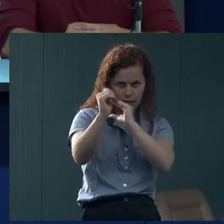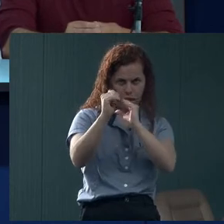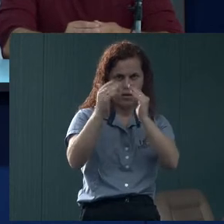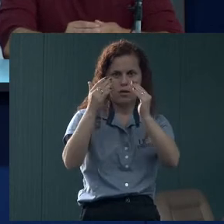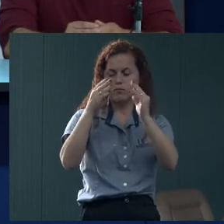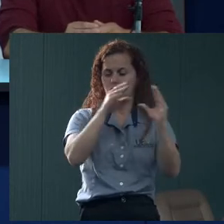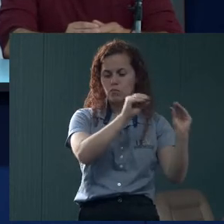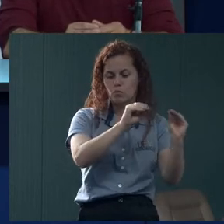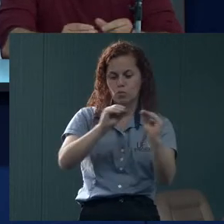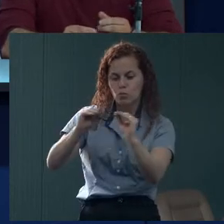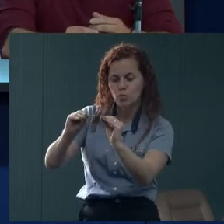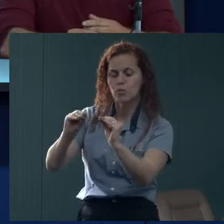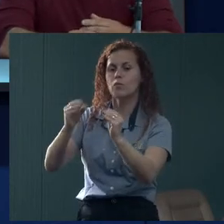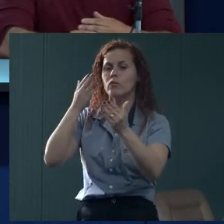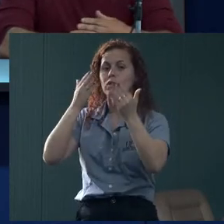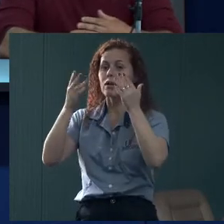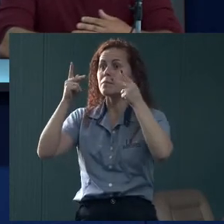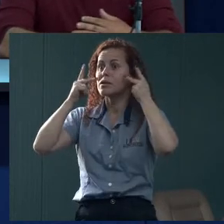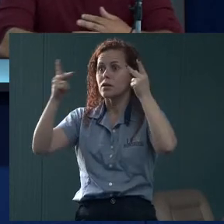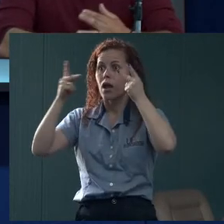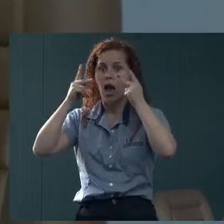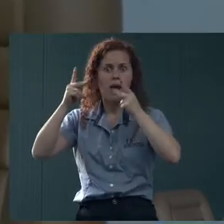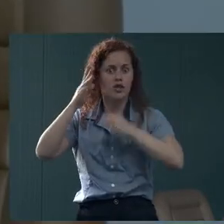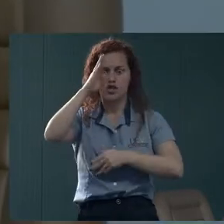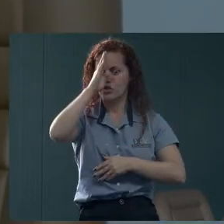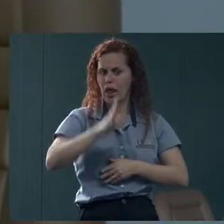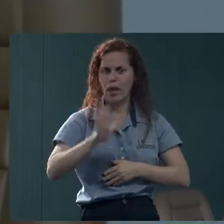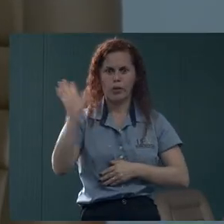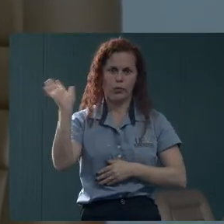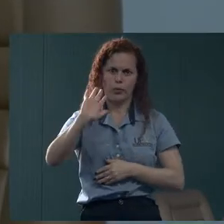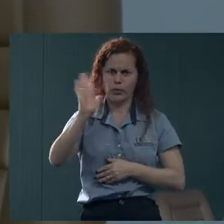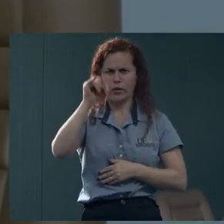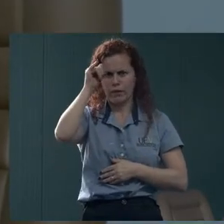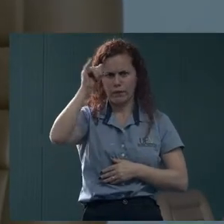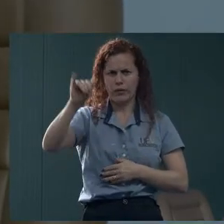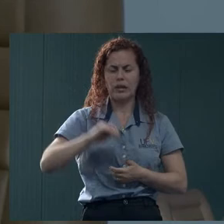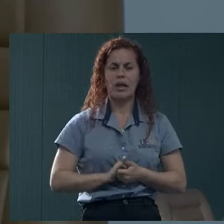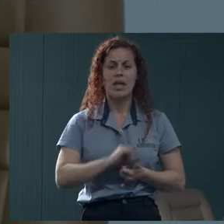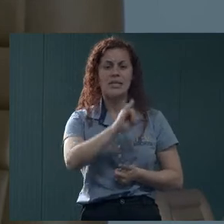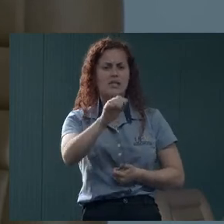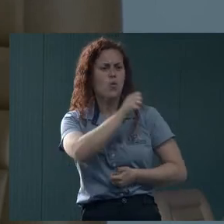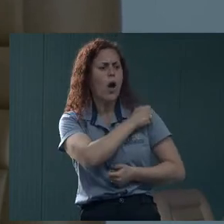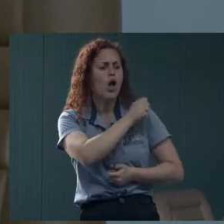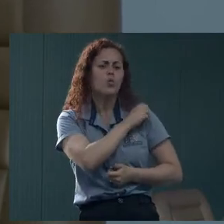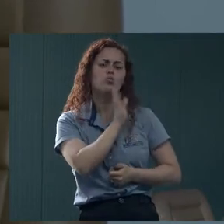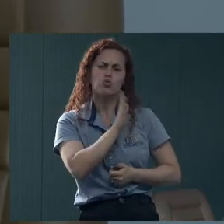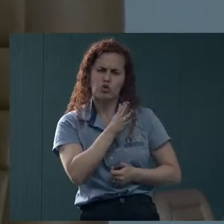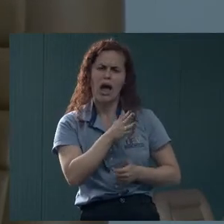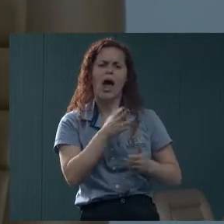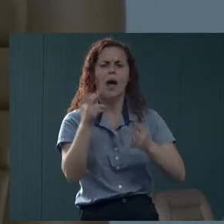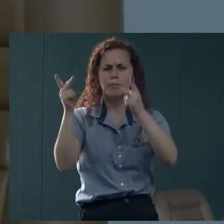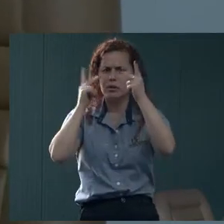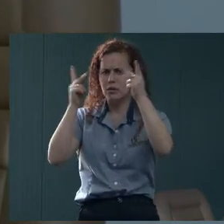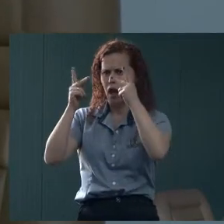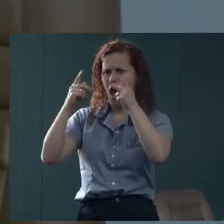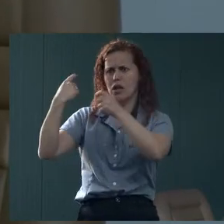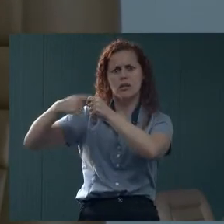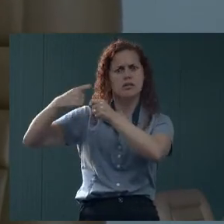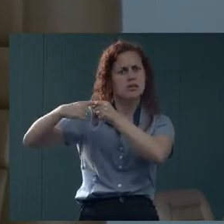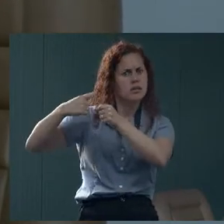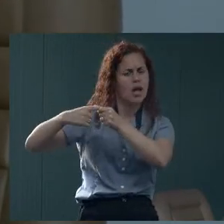psiquiatra. Não é para ir direto ao psiquiatra. Caso esse estudante já faça um acompanhamento com o psiquiatra na sua